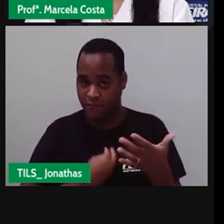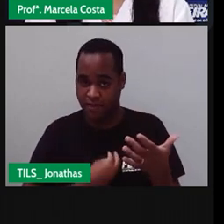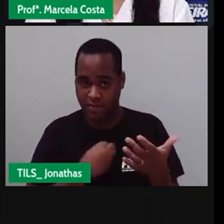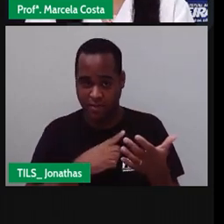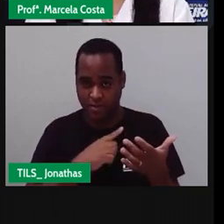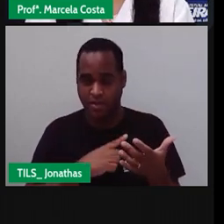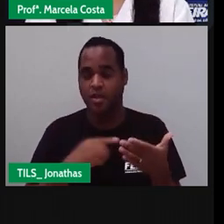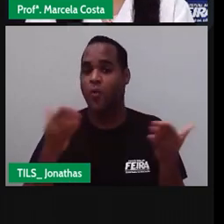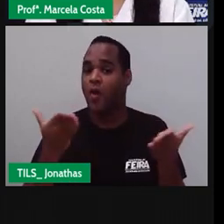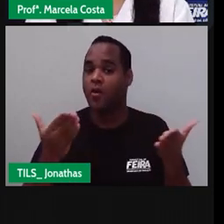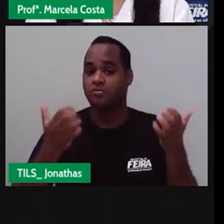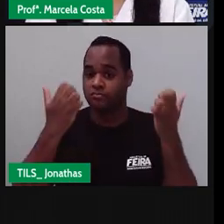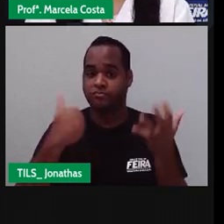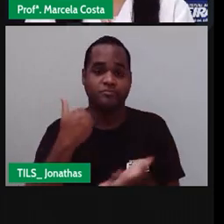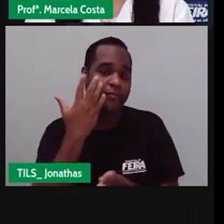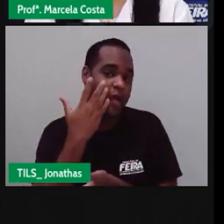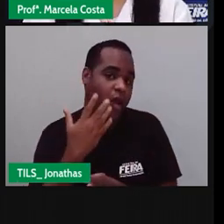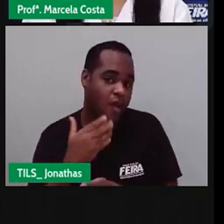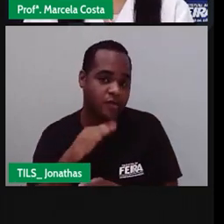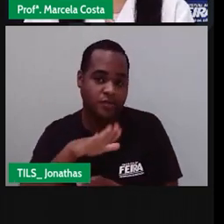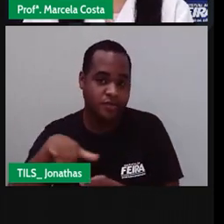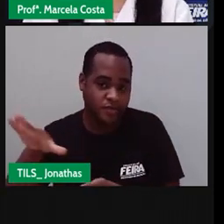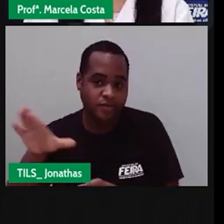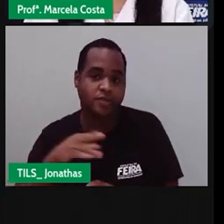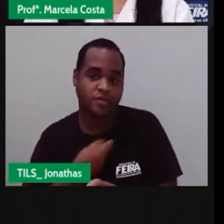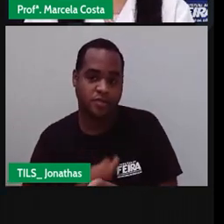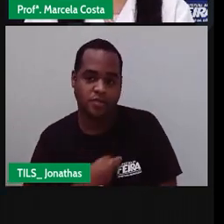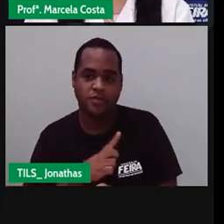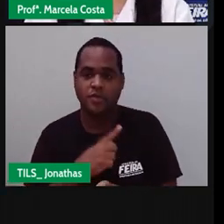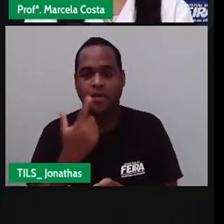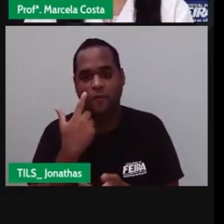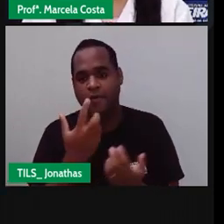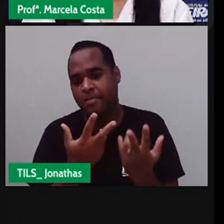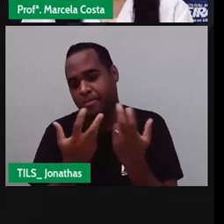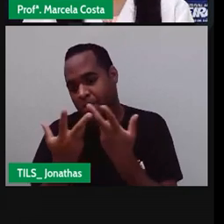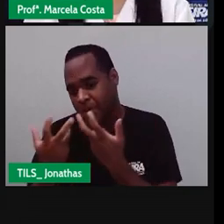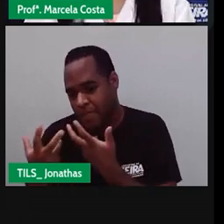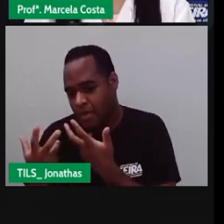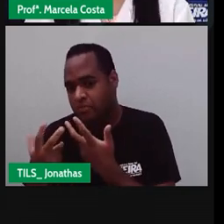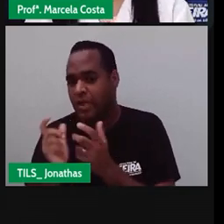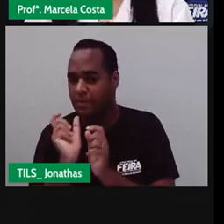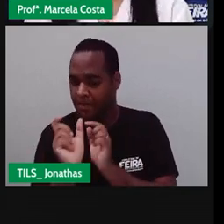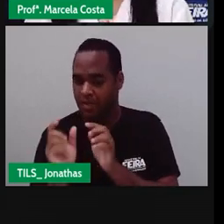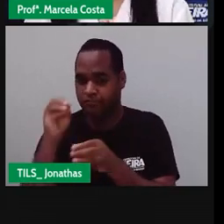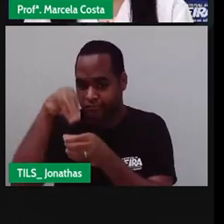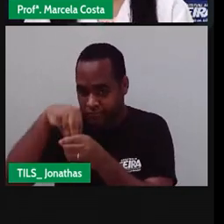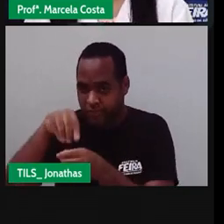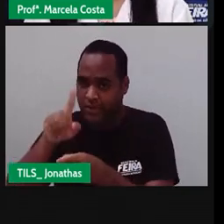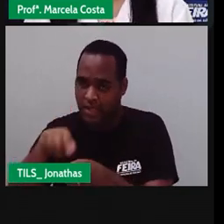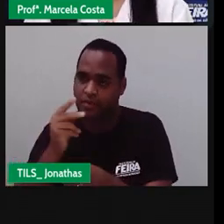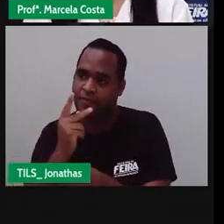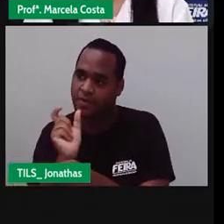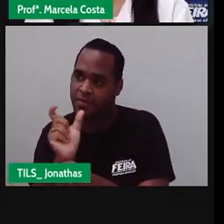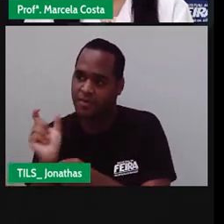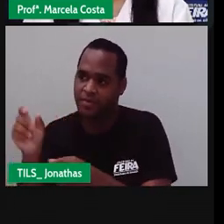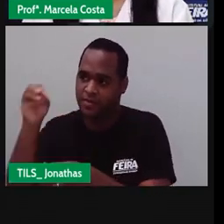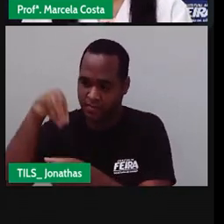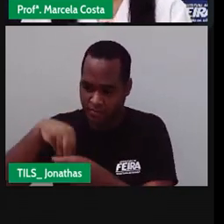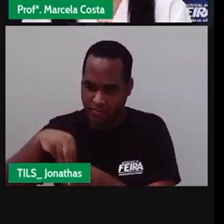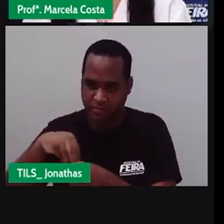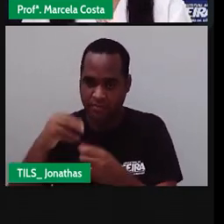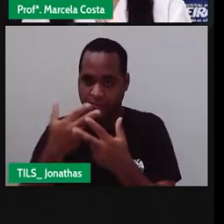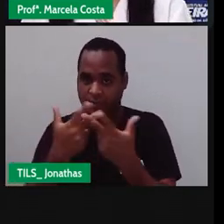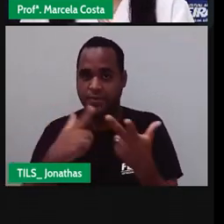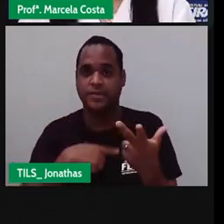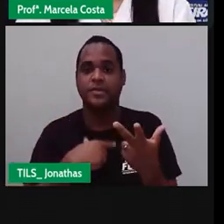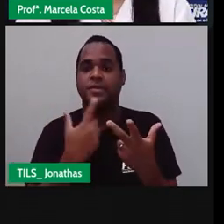Agora Criançada Vamos ver Uma palavra Dentro da palavra A gente vê